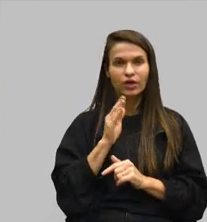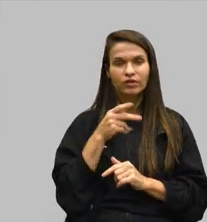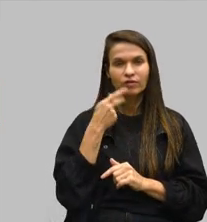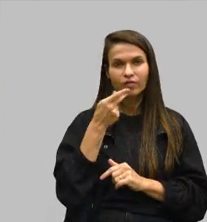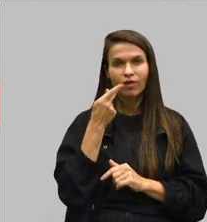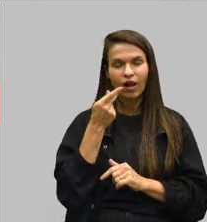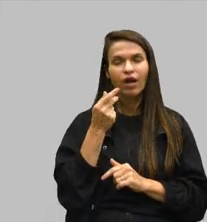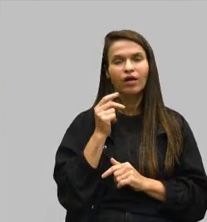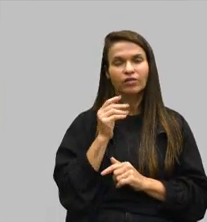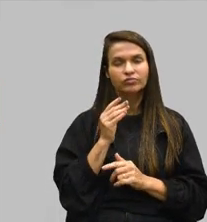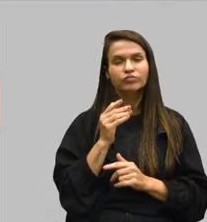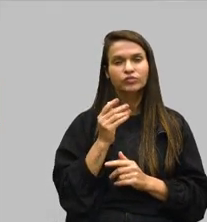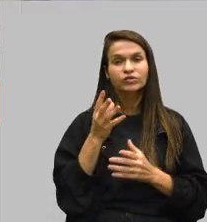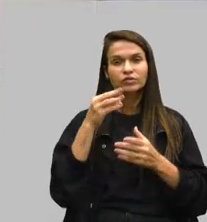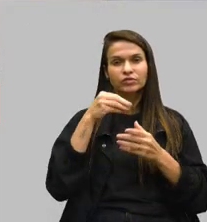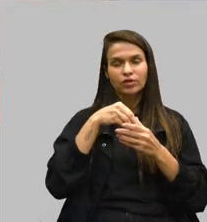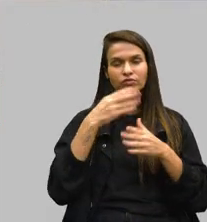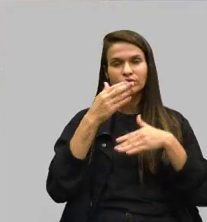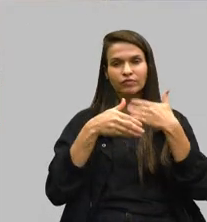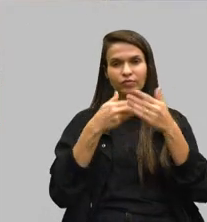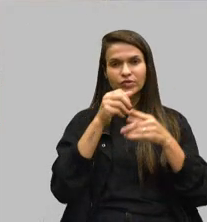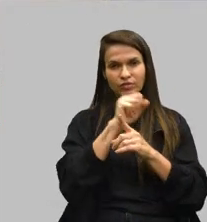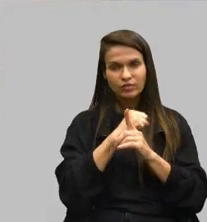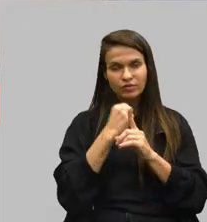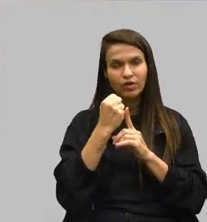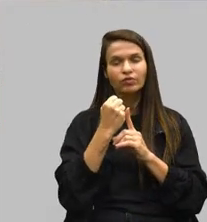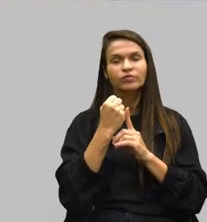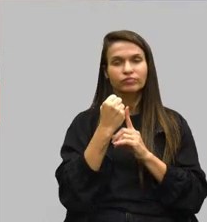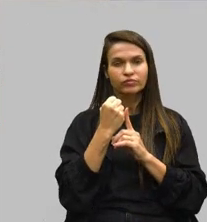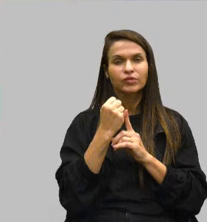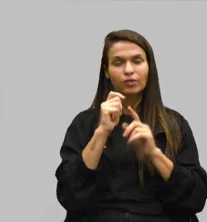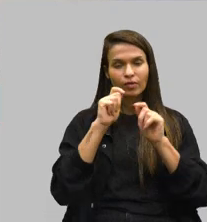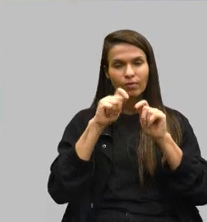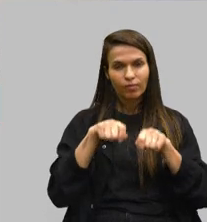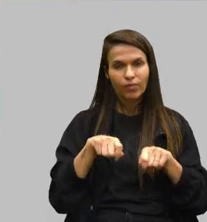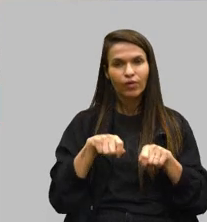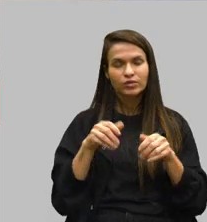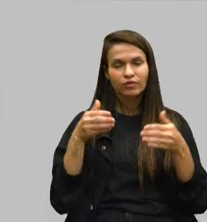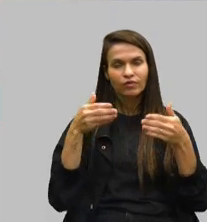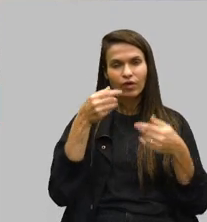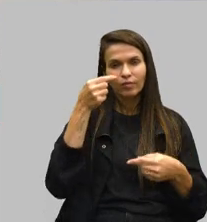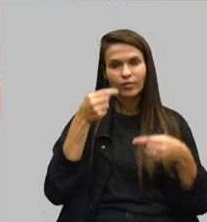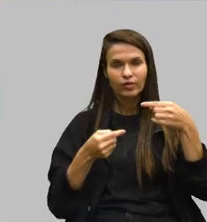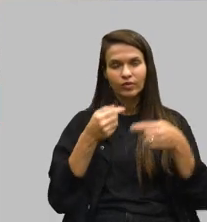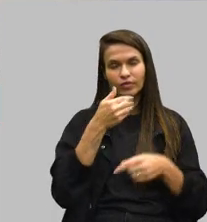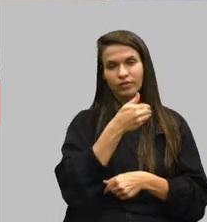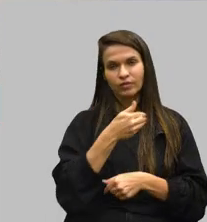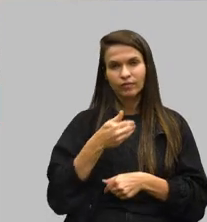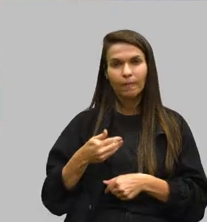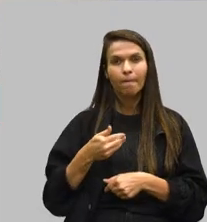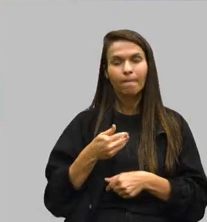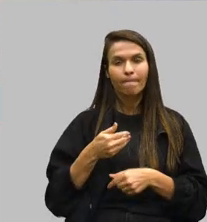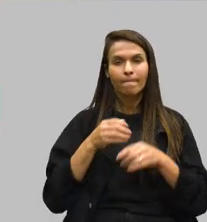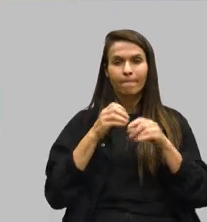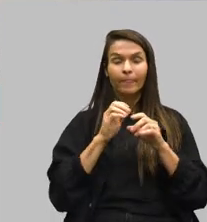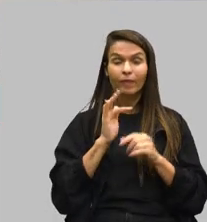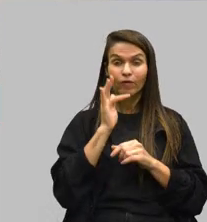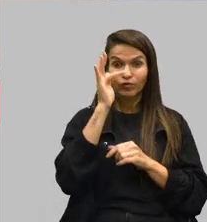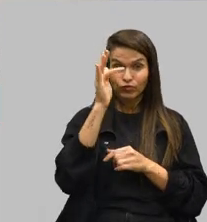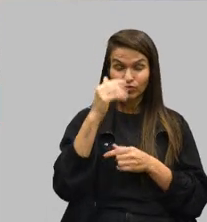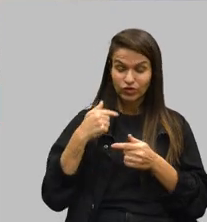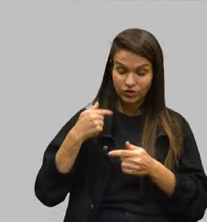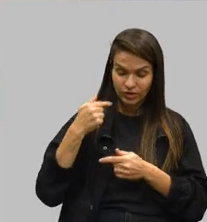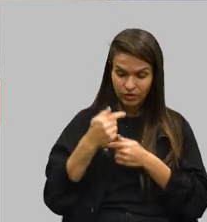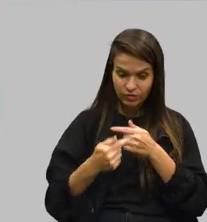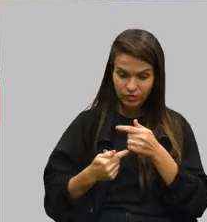isso algumas vezes, dentro de um desenvolvimento social sustentável que possa permear políticas públicas para as futuras gerações. E,